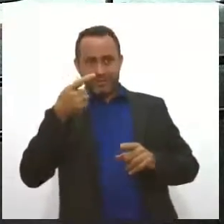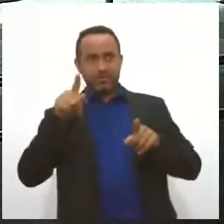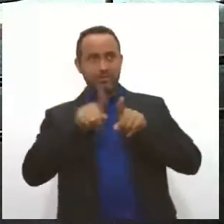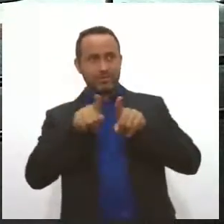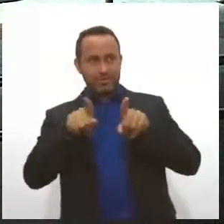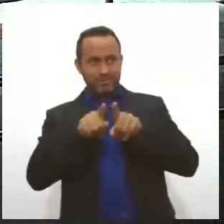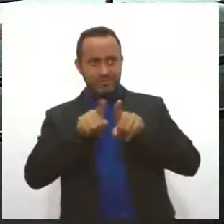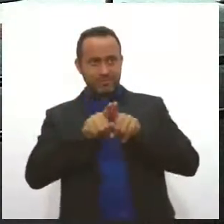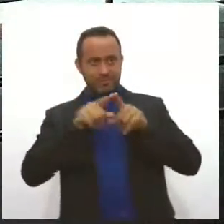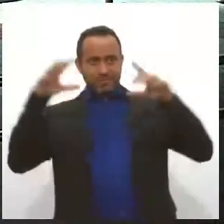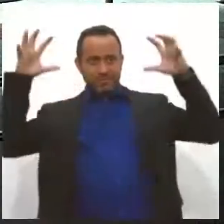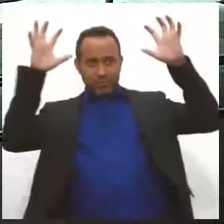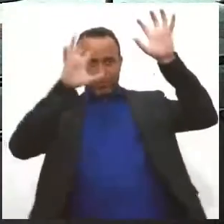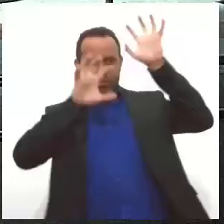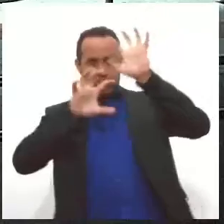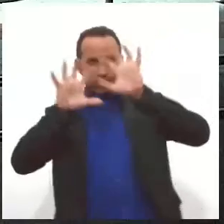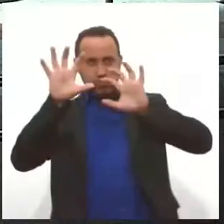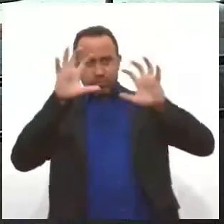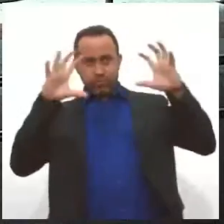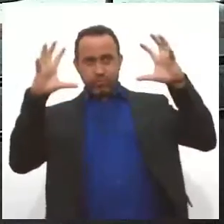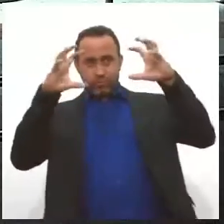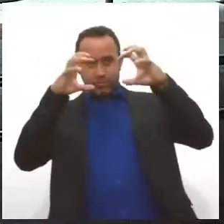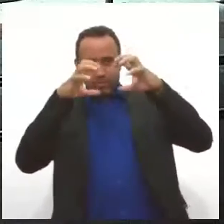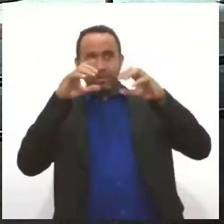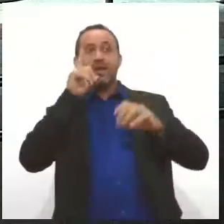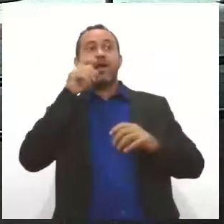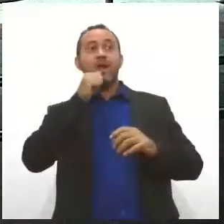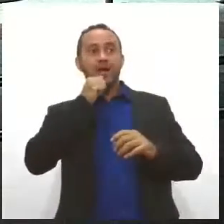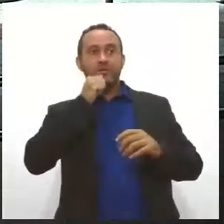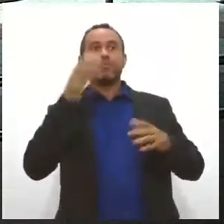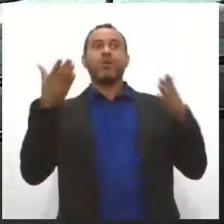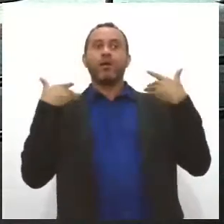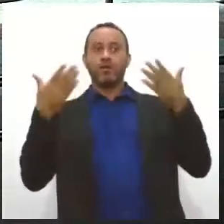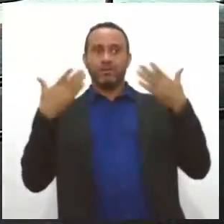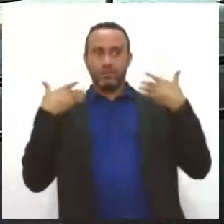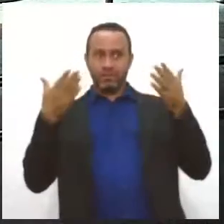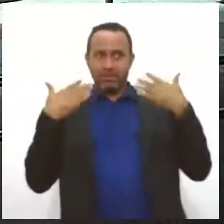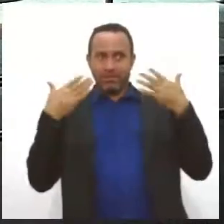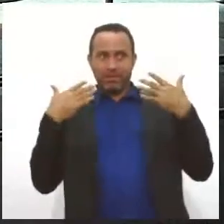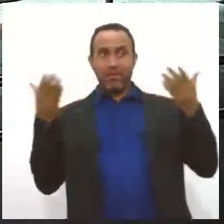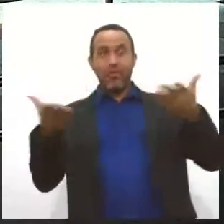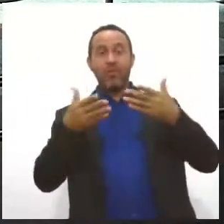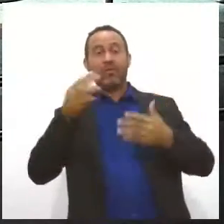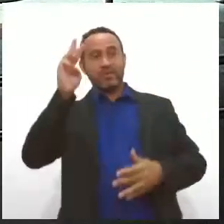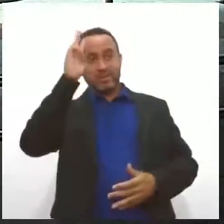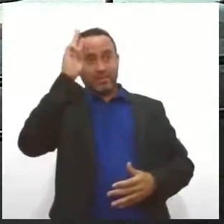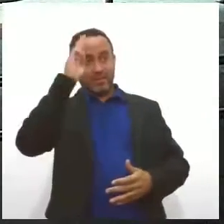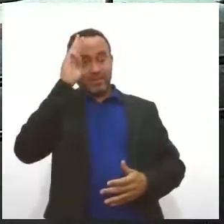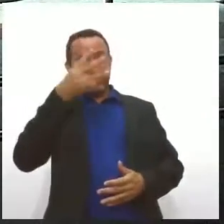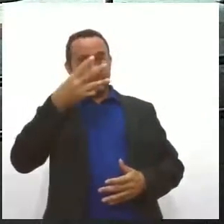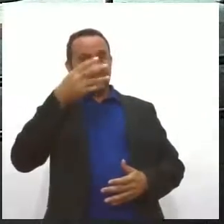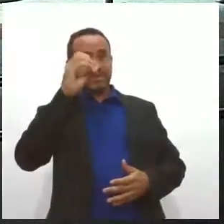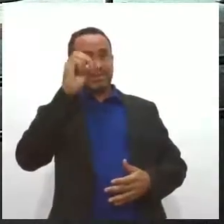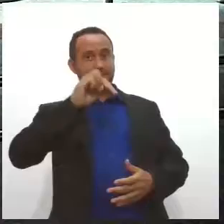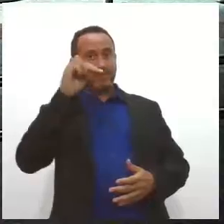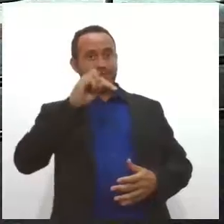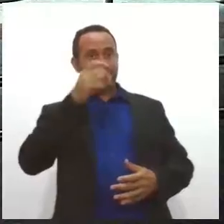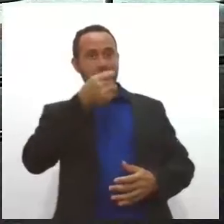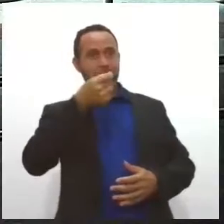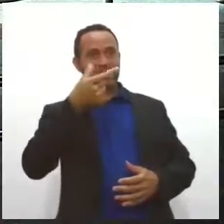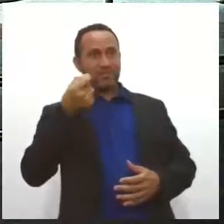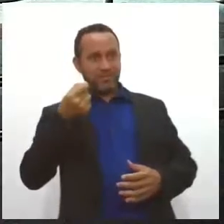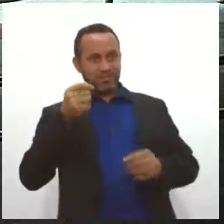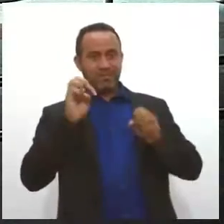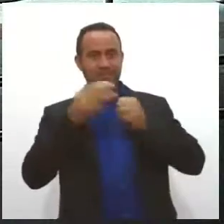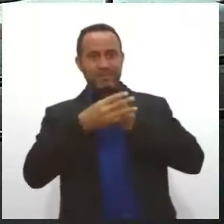algumas nuvens fechadas aqui em Aracaju, mas muito calor, né? Hoje é terça-feira, dia 3 de novembro de 2020, o Alésio